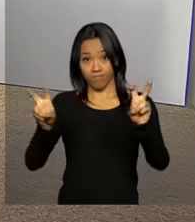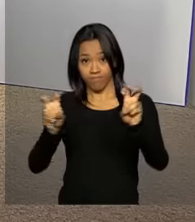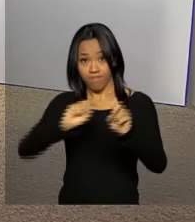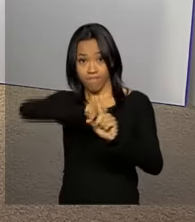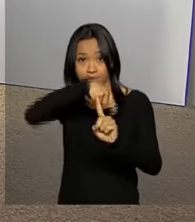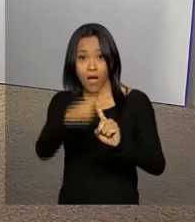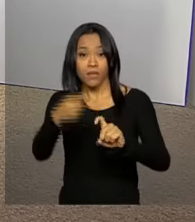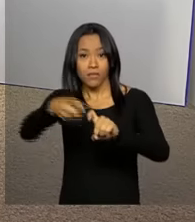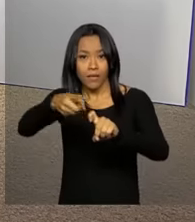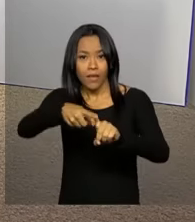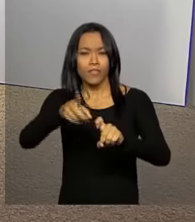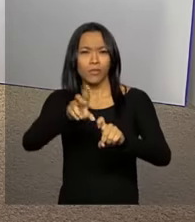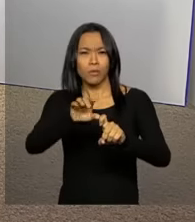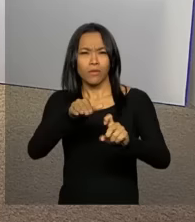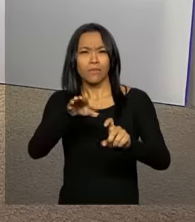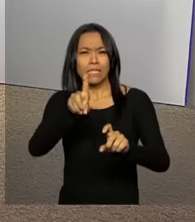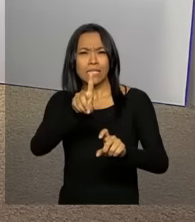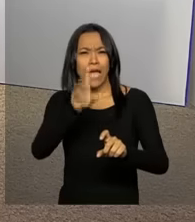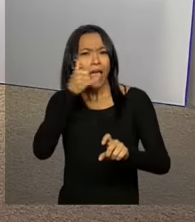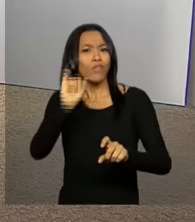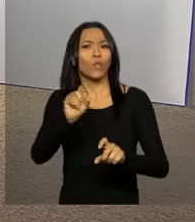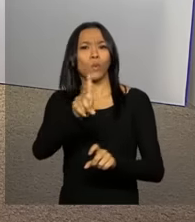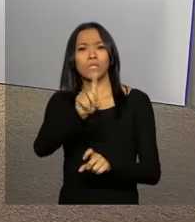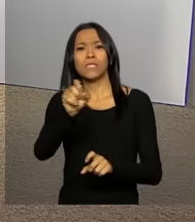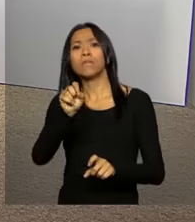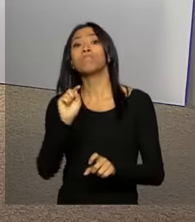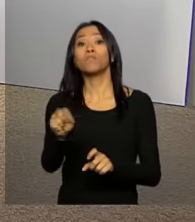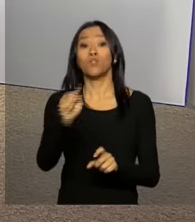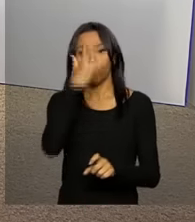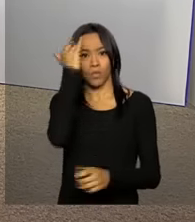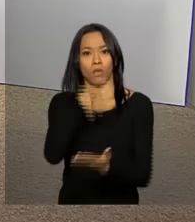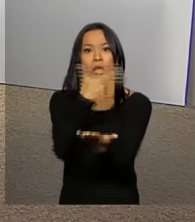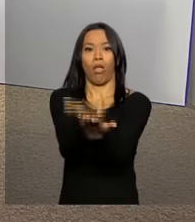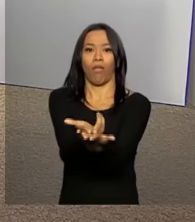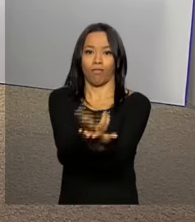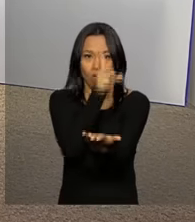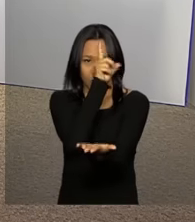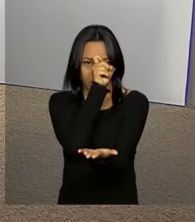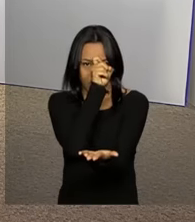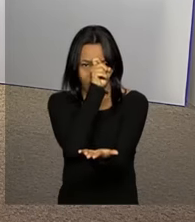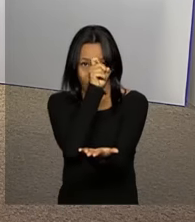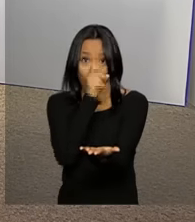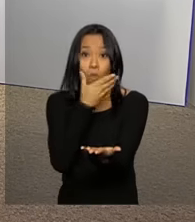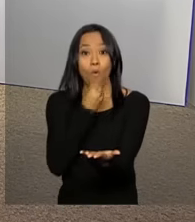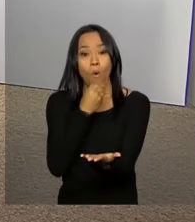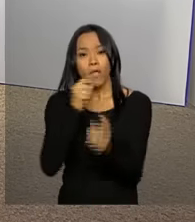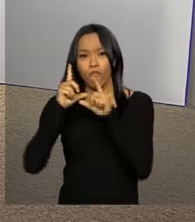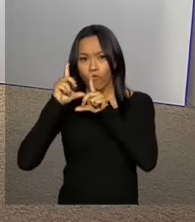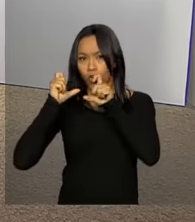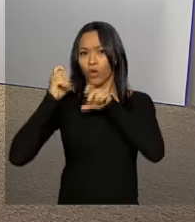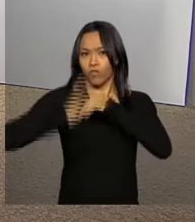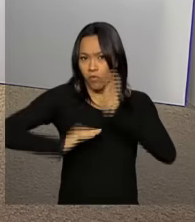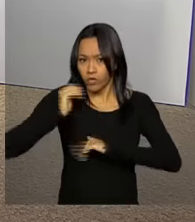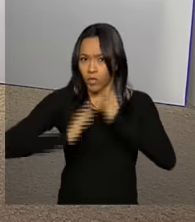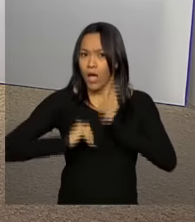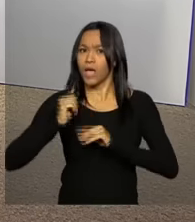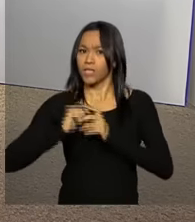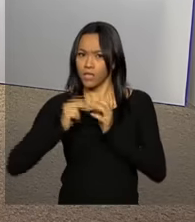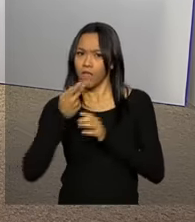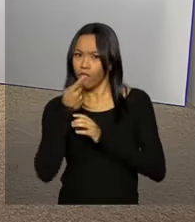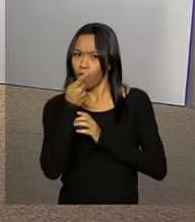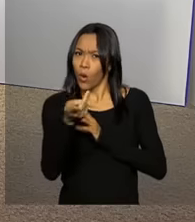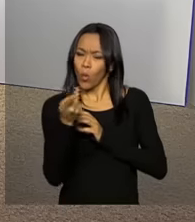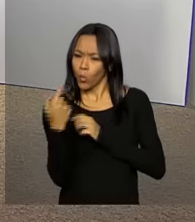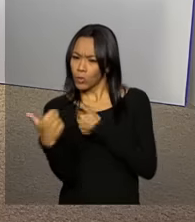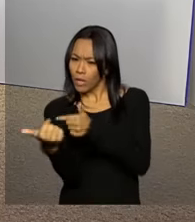já evitou perto de 100 mil internações em hospitais. O fotógrafo Araquém Alcântara registrou o trabalho desses